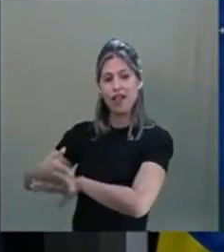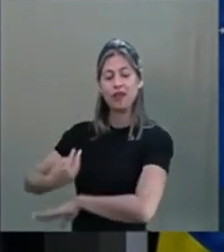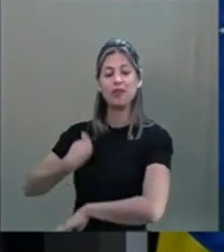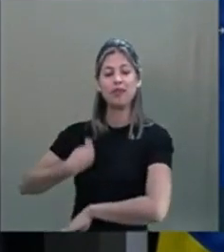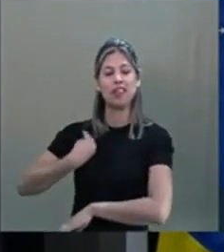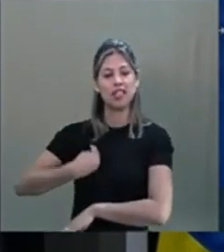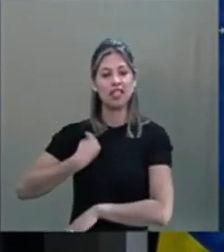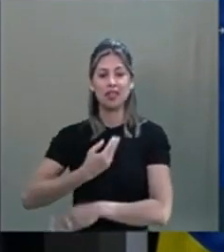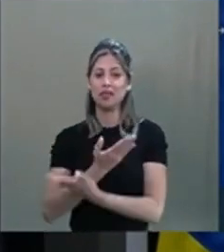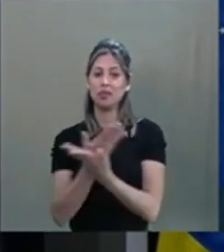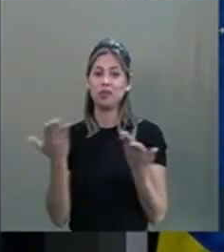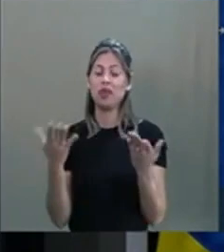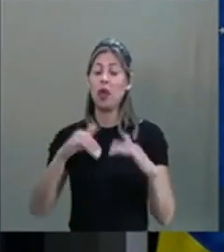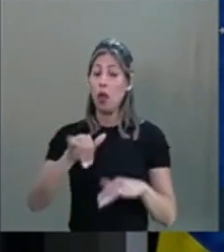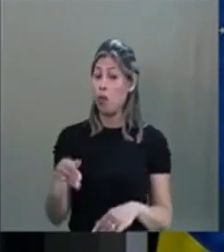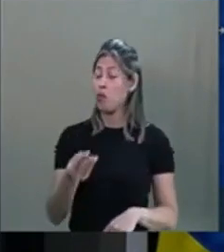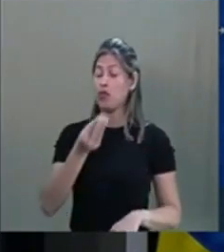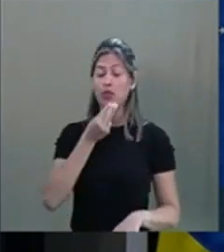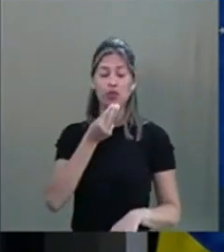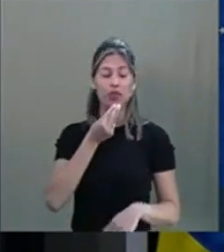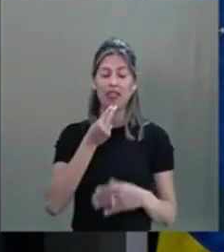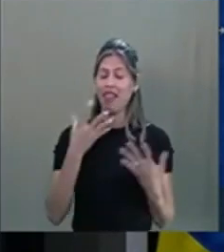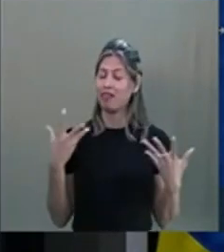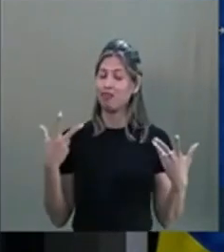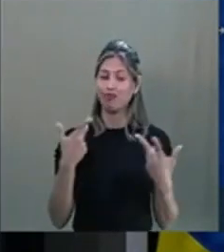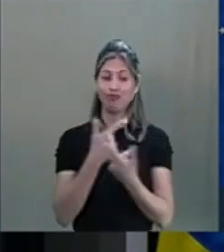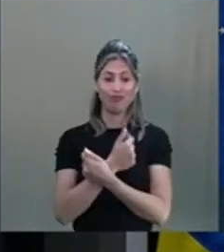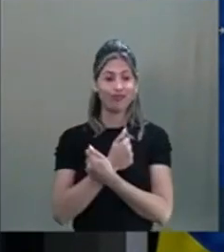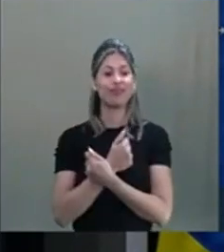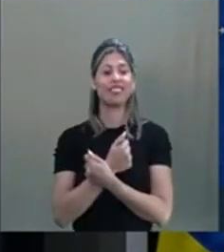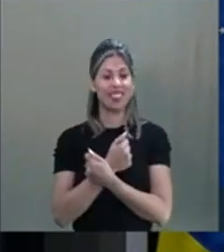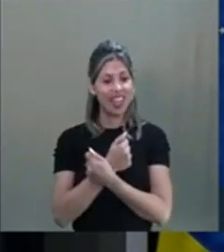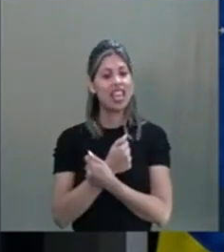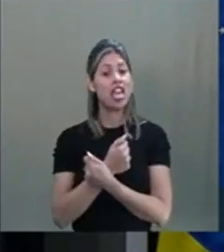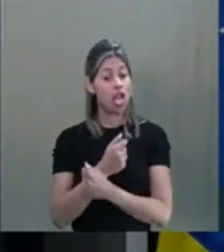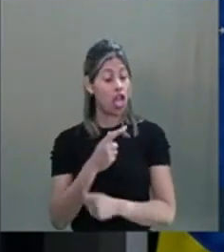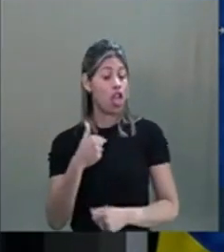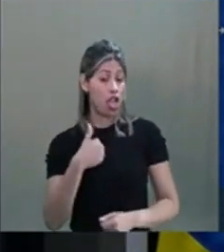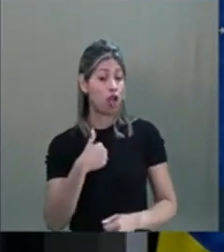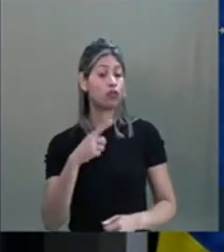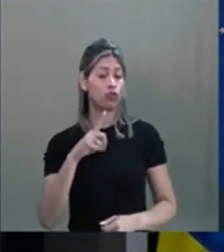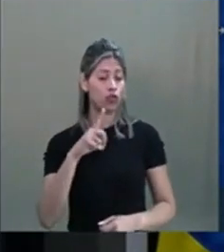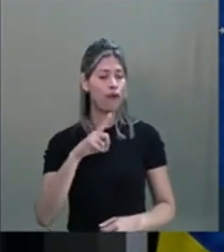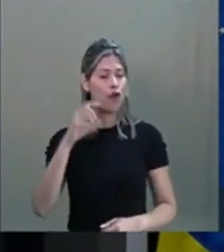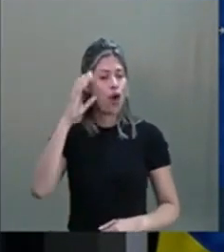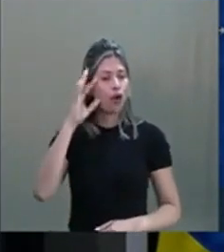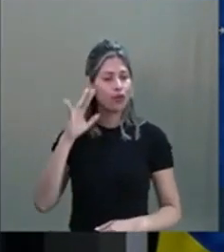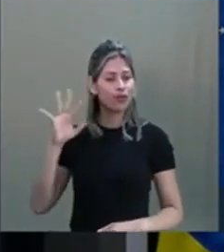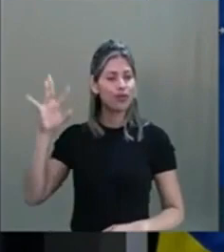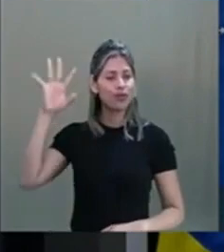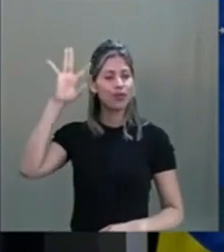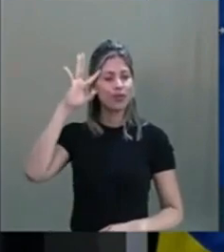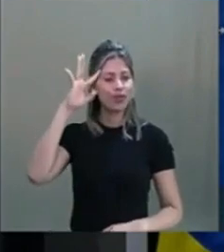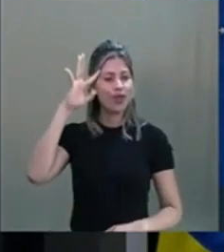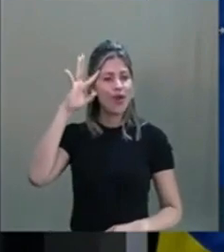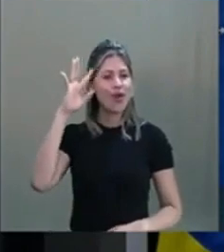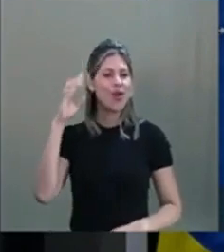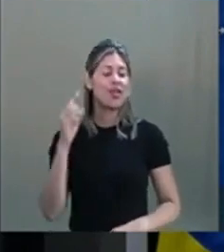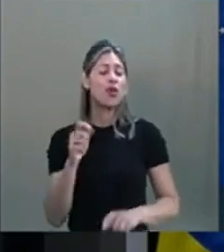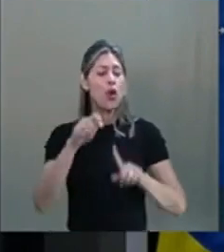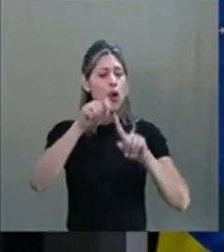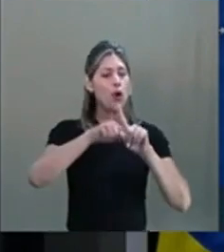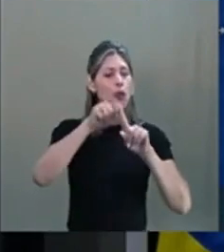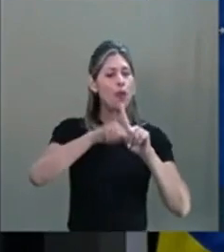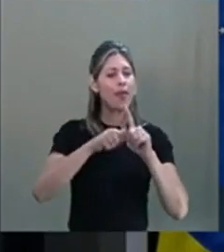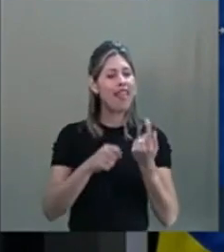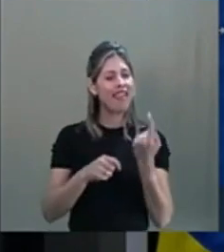demais. Que oportunidade maravilhosa. Eu tive um sonho há um mês atrás, como comentei com a Dani ontem,